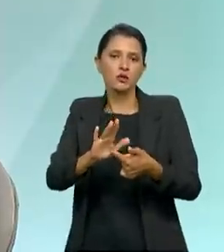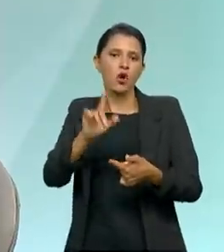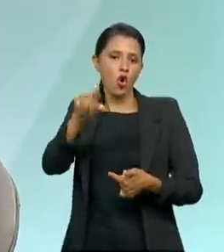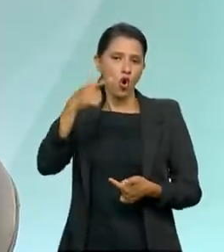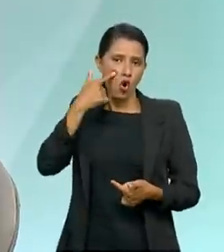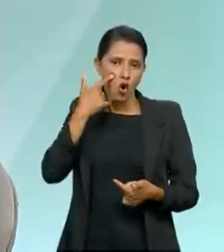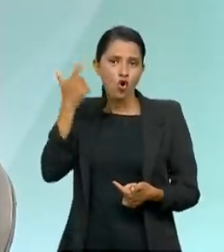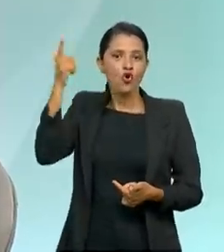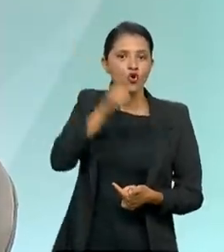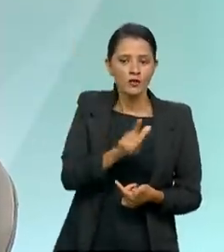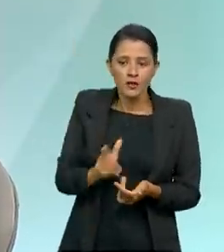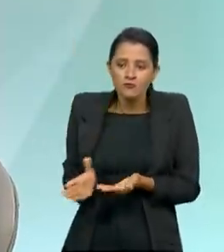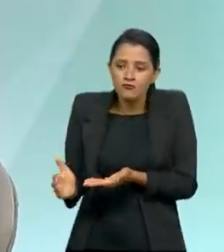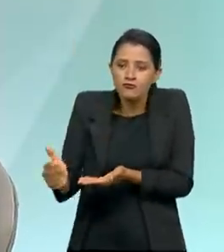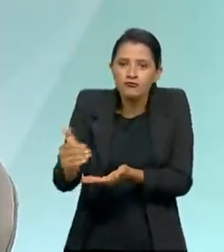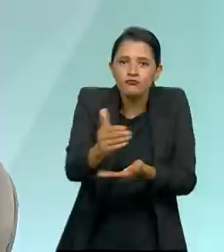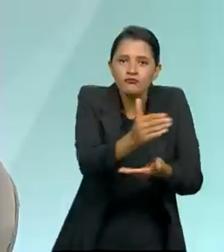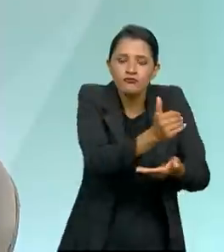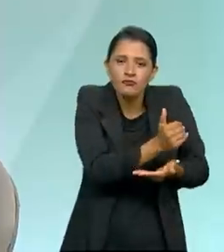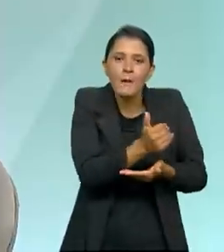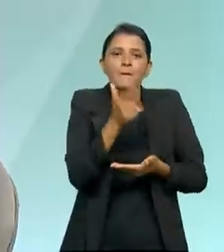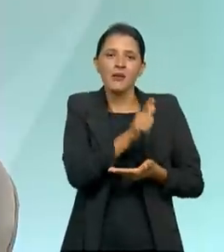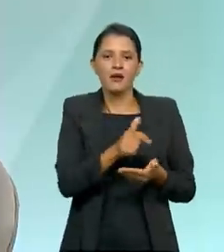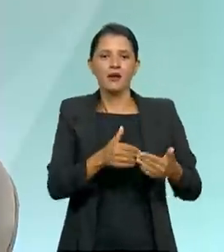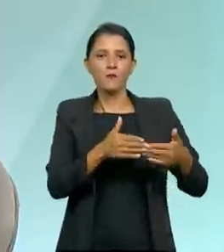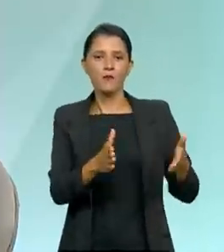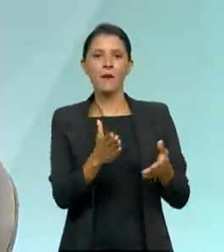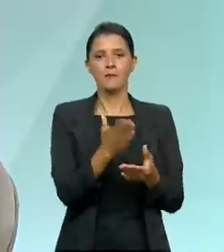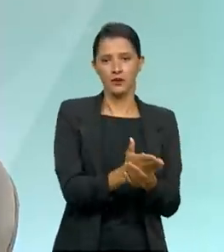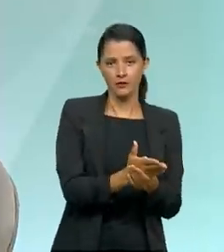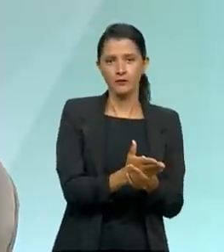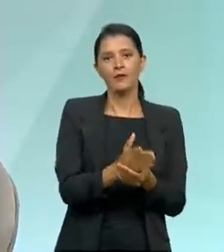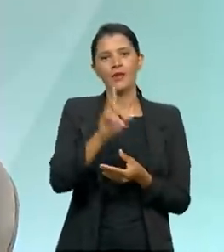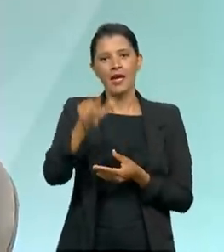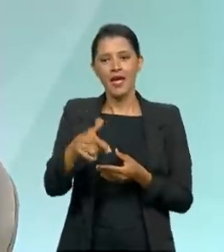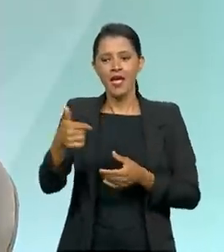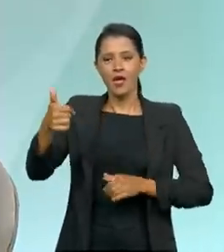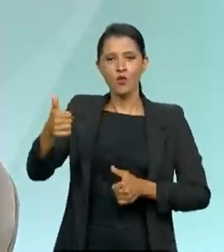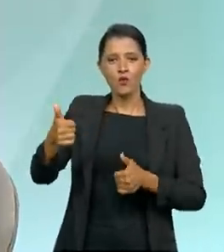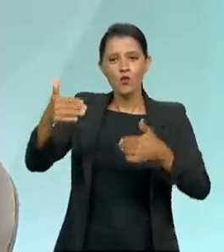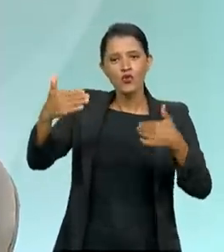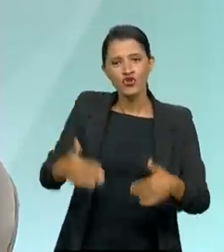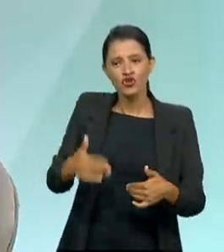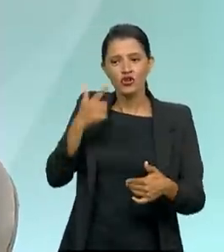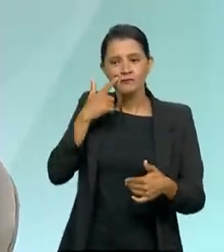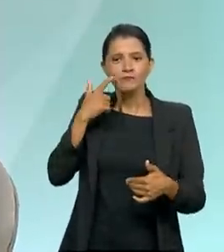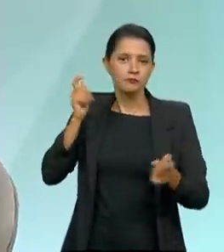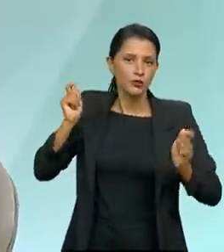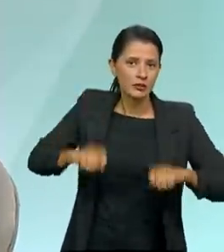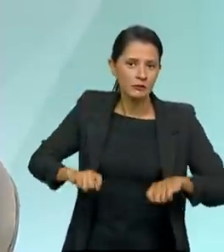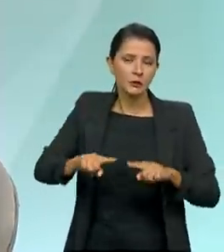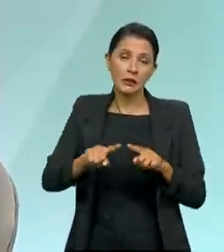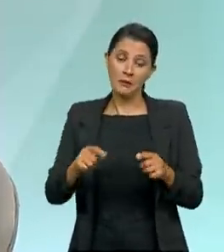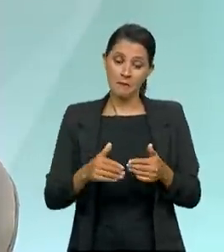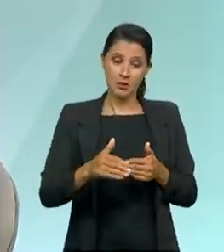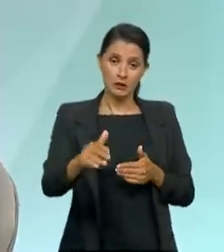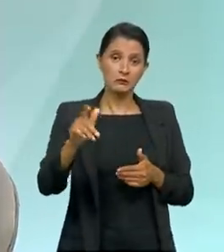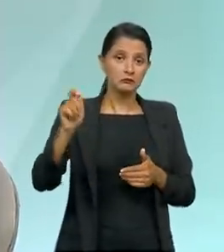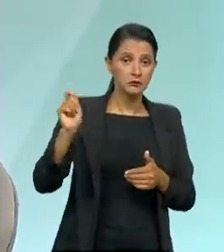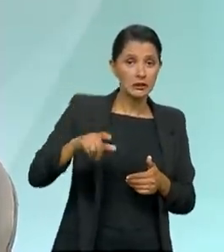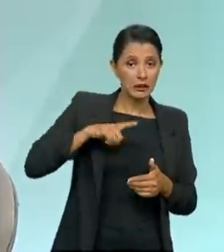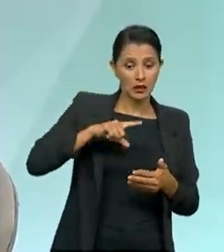consegui juntar indícios de autoria e materialidade para abrir o processo. É um exame de admissibilidade. A partir daí, caso tenha esses